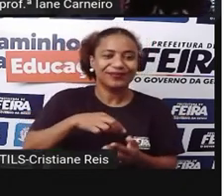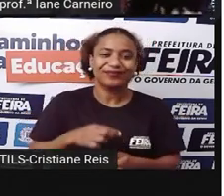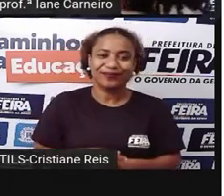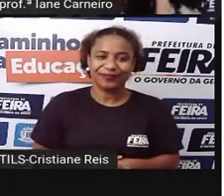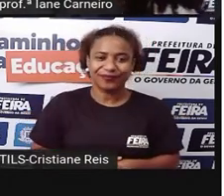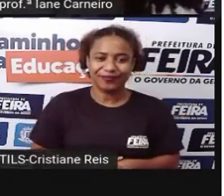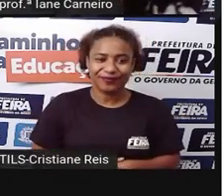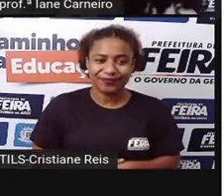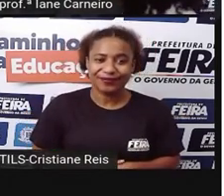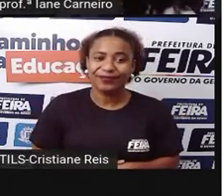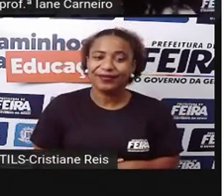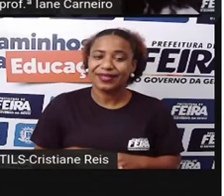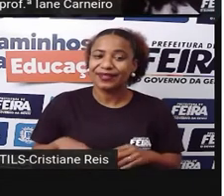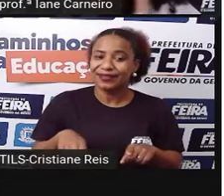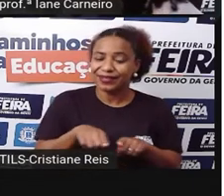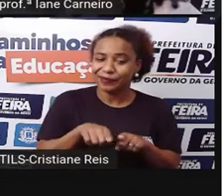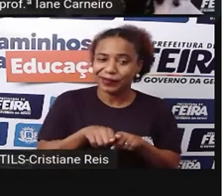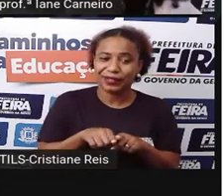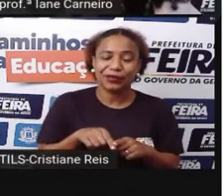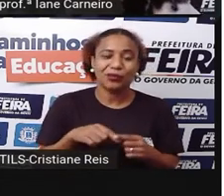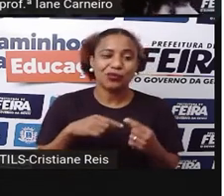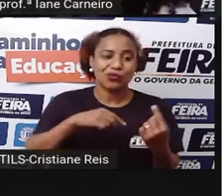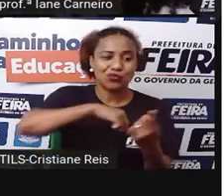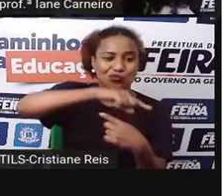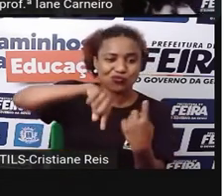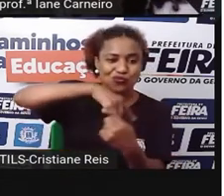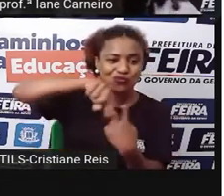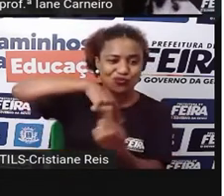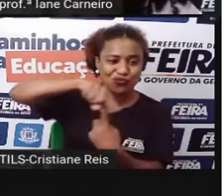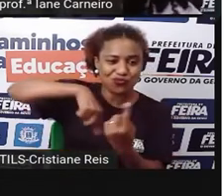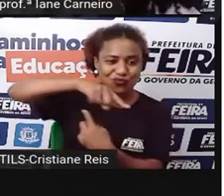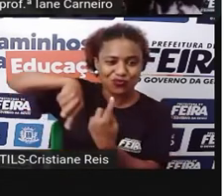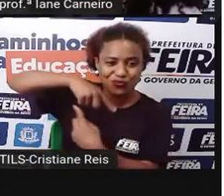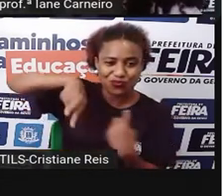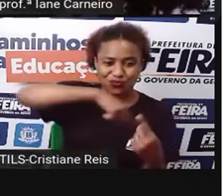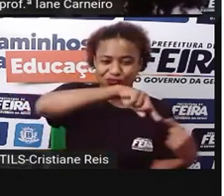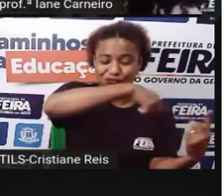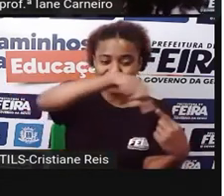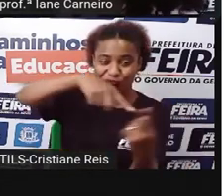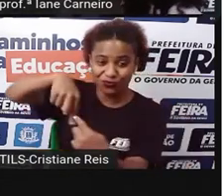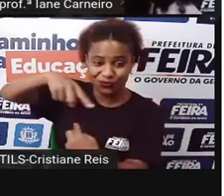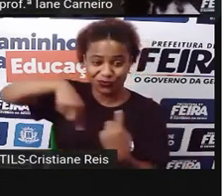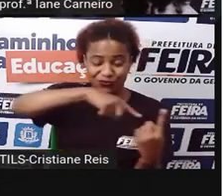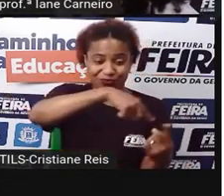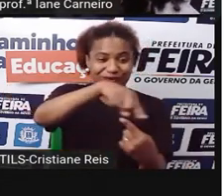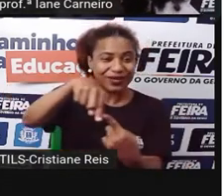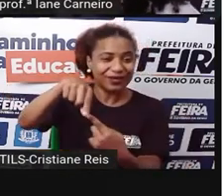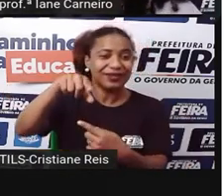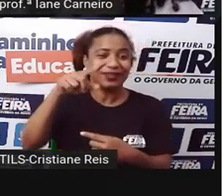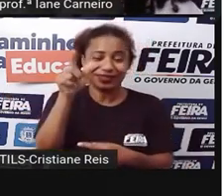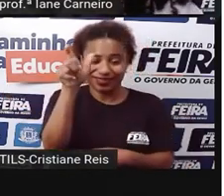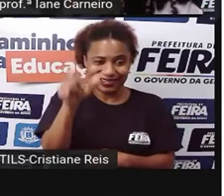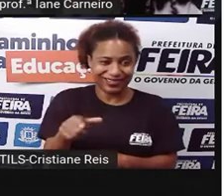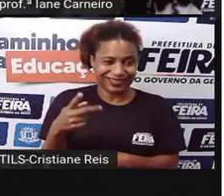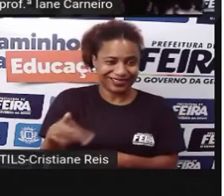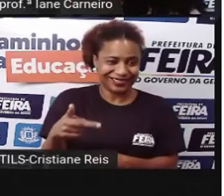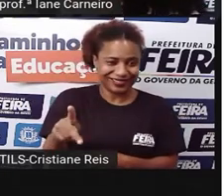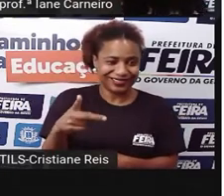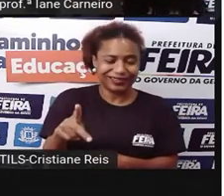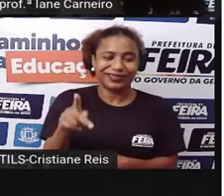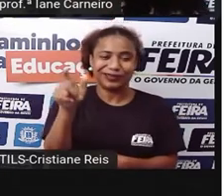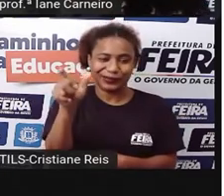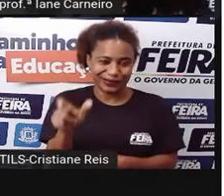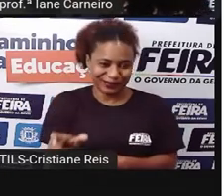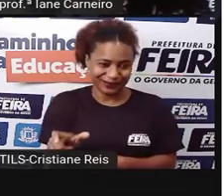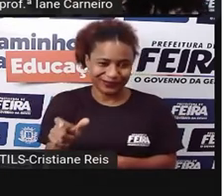como a Pró falou, tem o Red Moinho, que também é uma característica dele. E ele é um personagem negro, e é um personagem